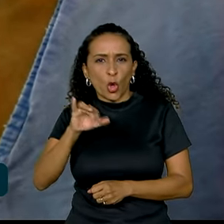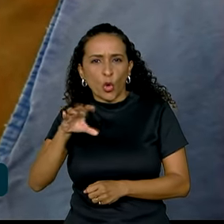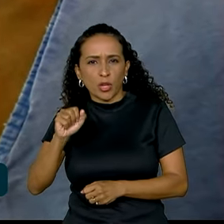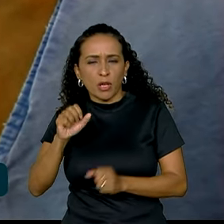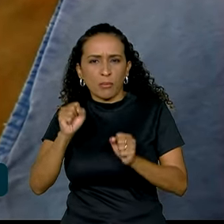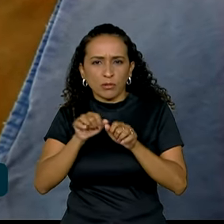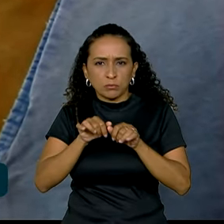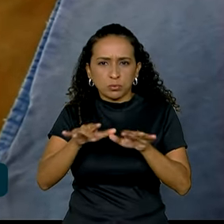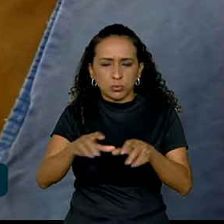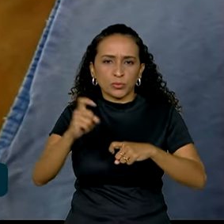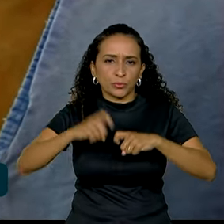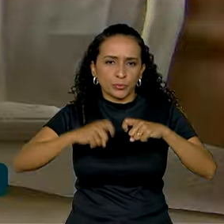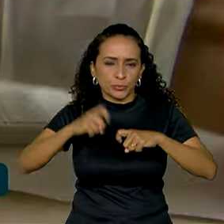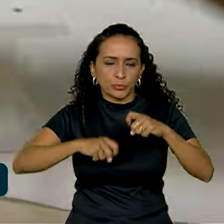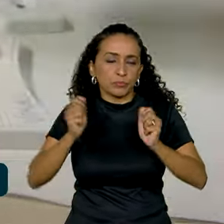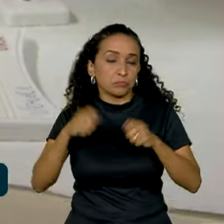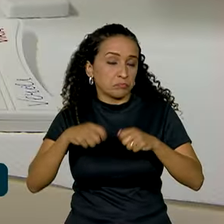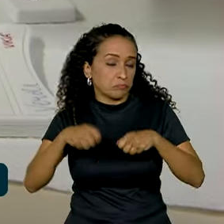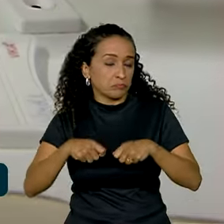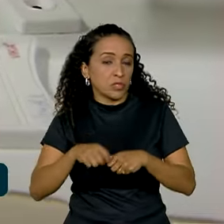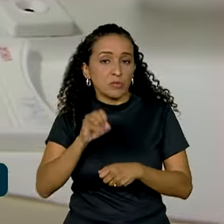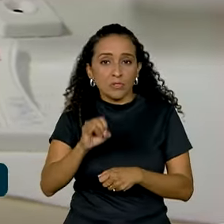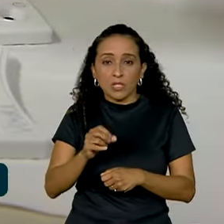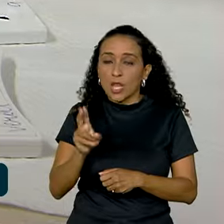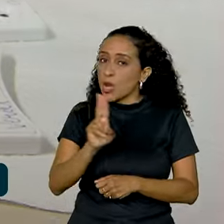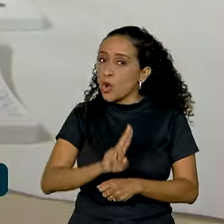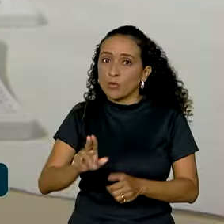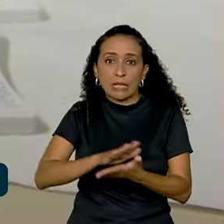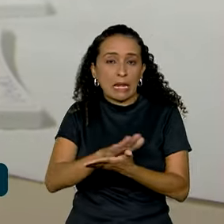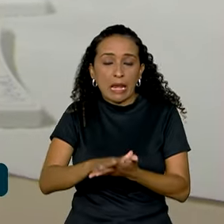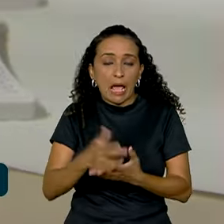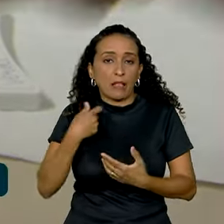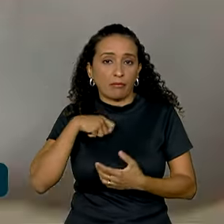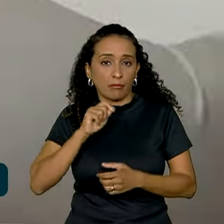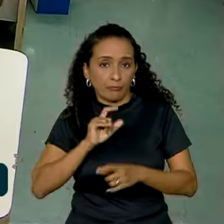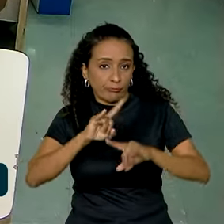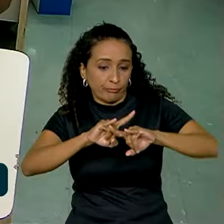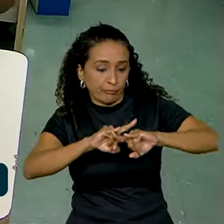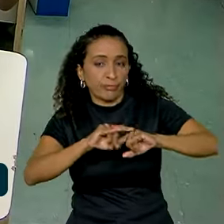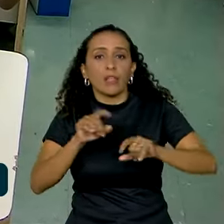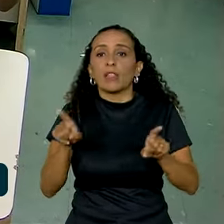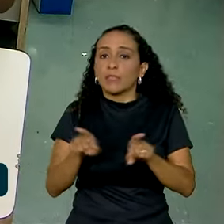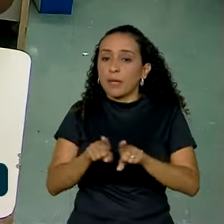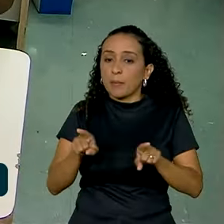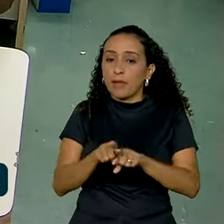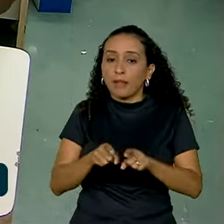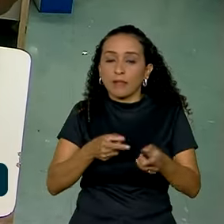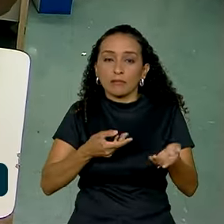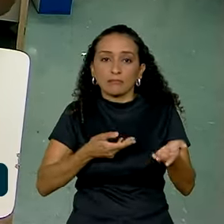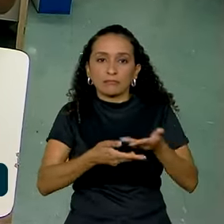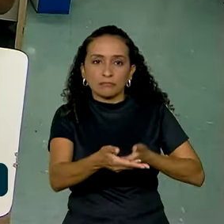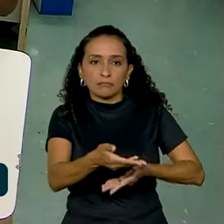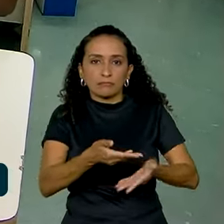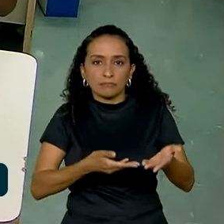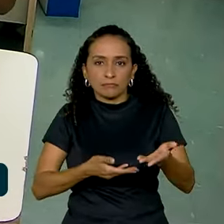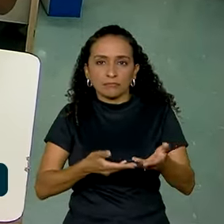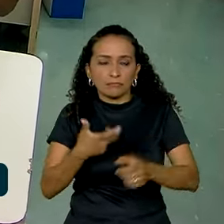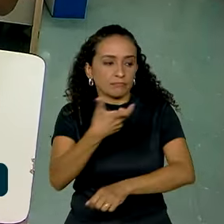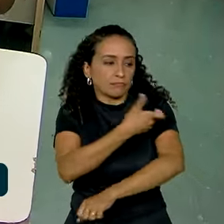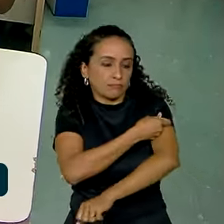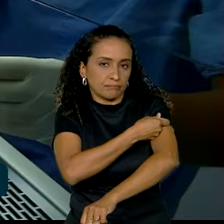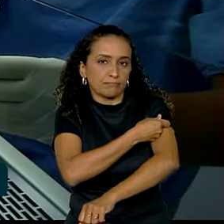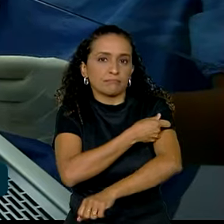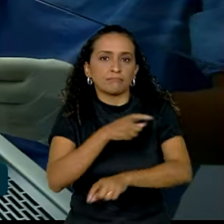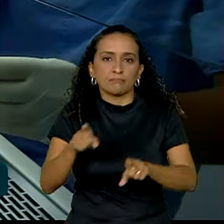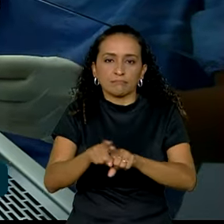durante as relações sexuais sem o uso de preservativo e também por compartilhamento de seringas e